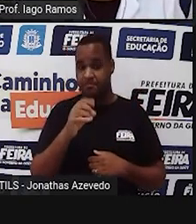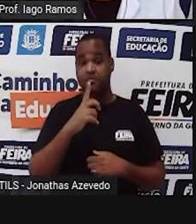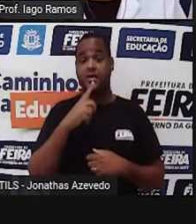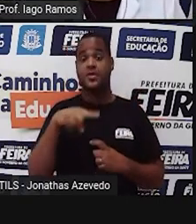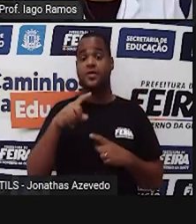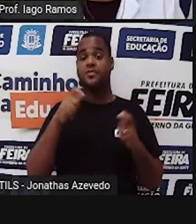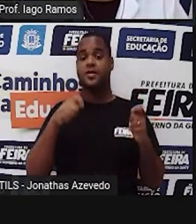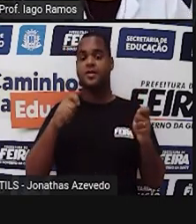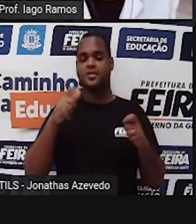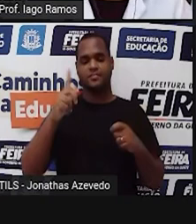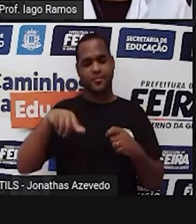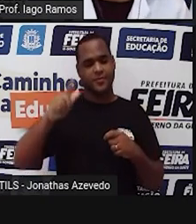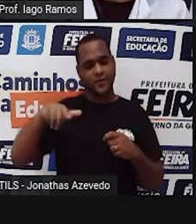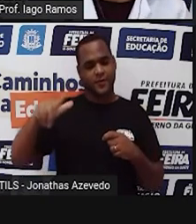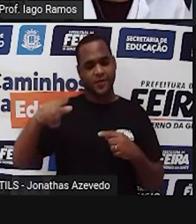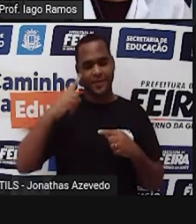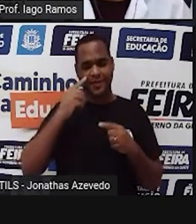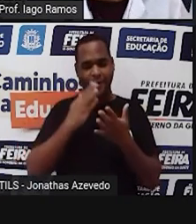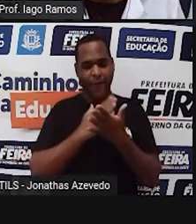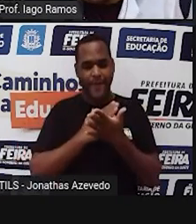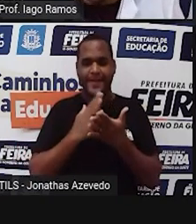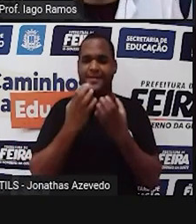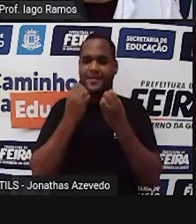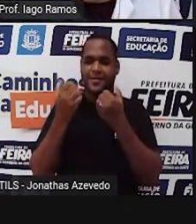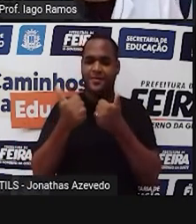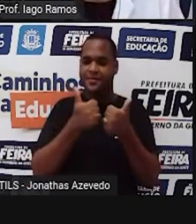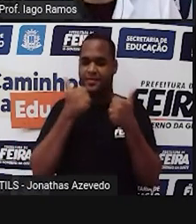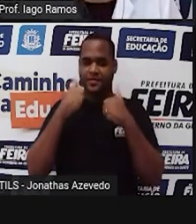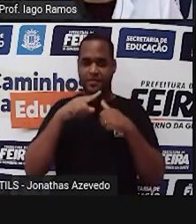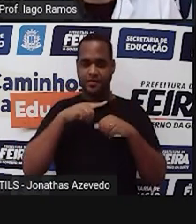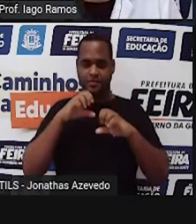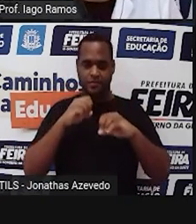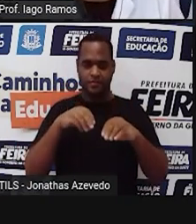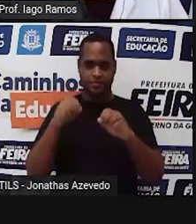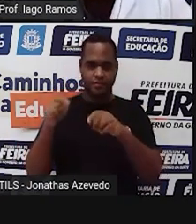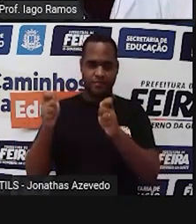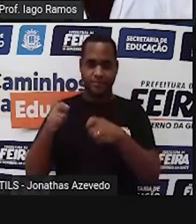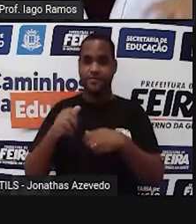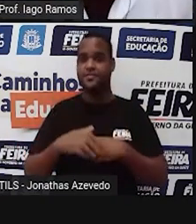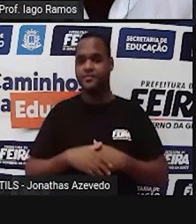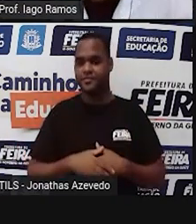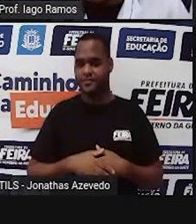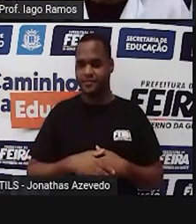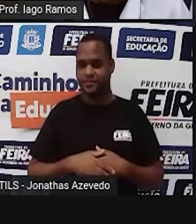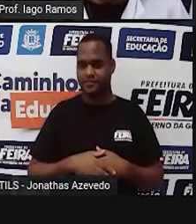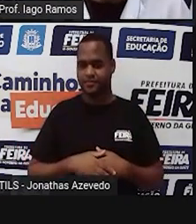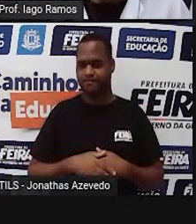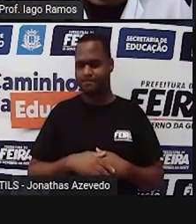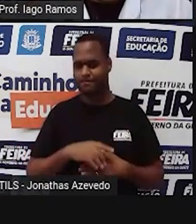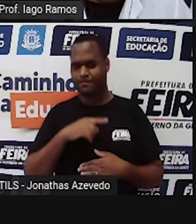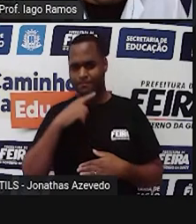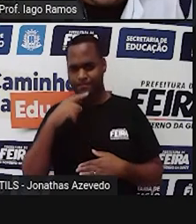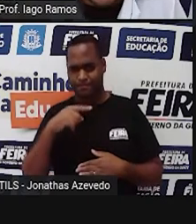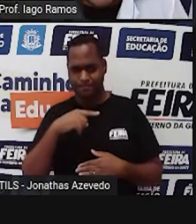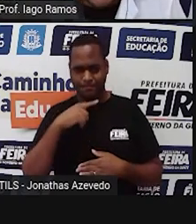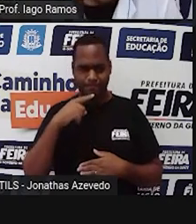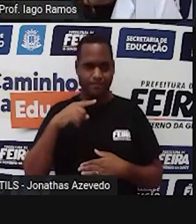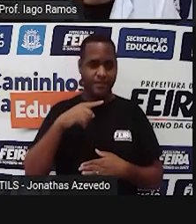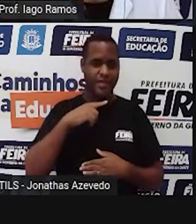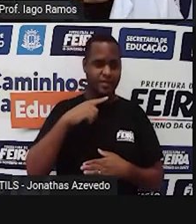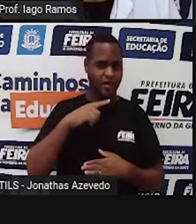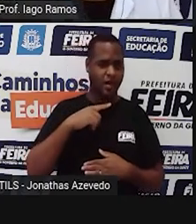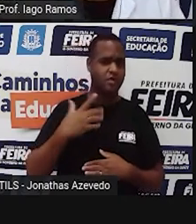precisava praticar isso porque a gente começou a ver uma aula atrás. Ficou alguma duvidazinha?